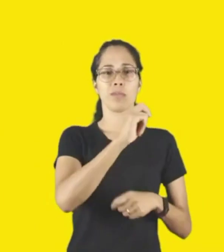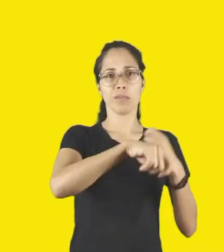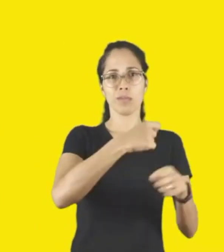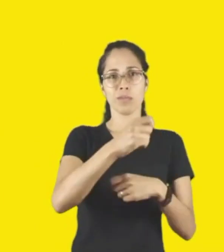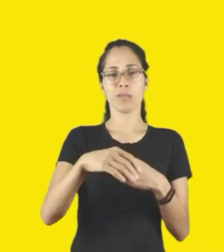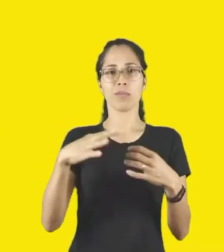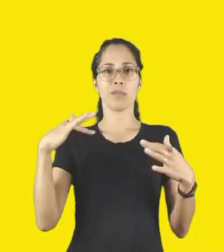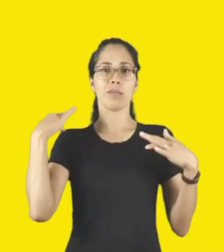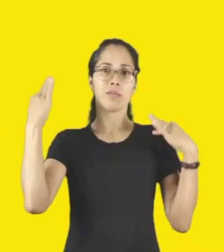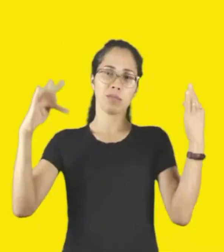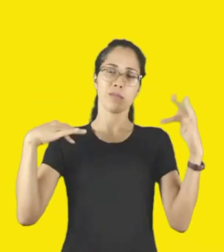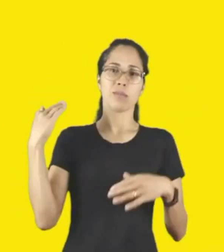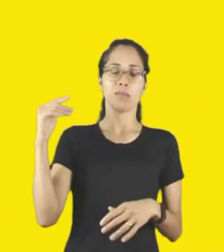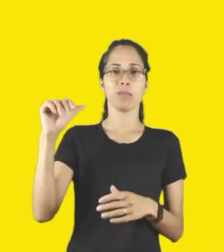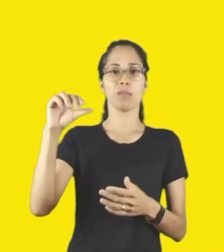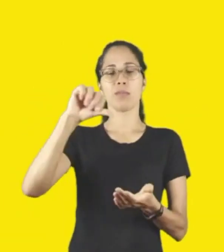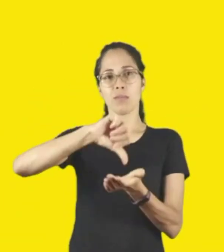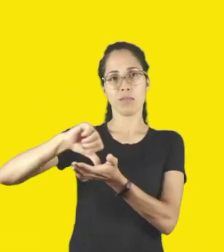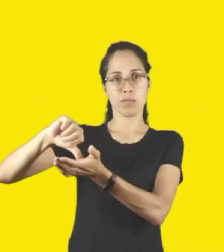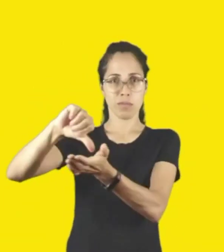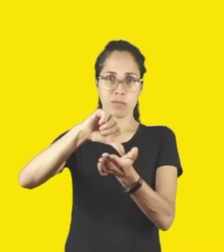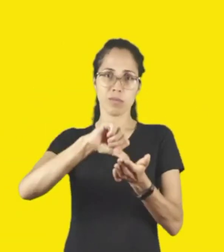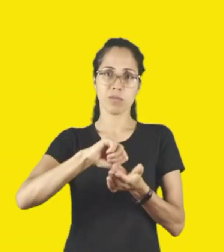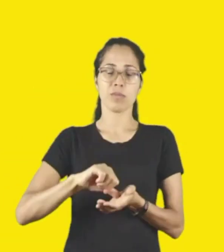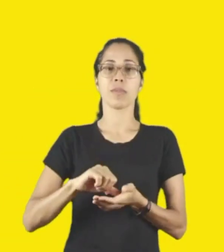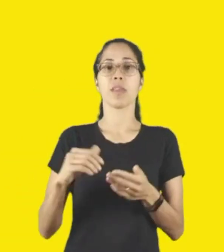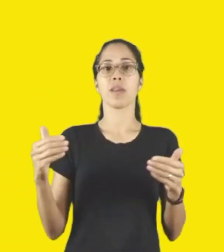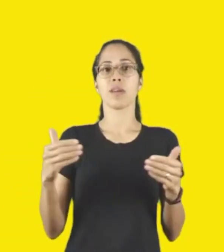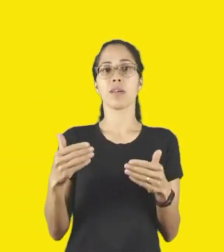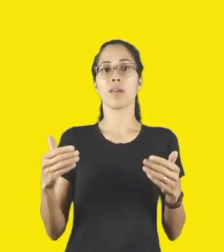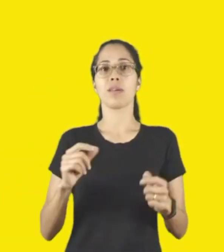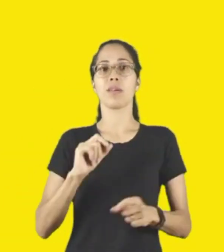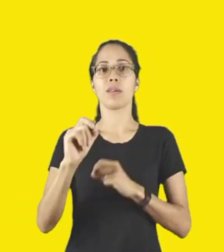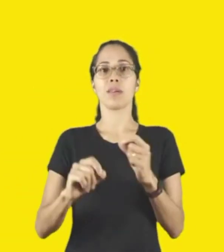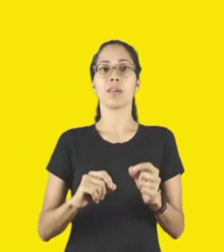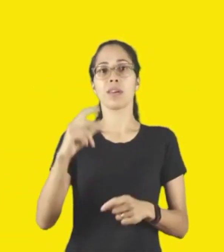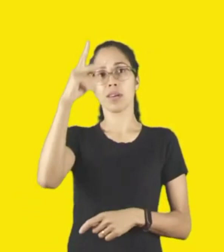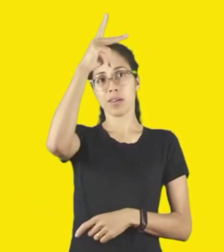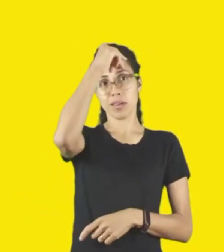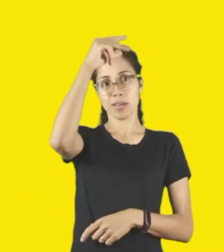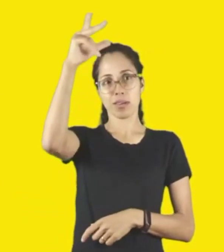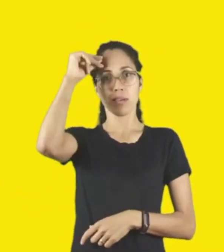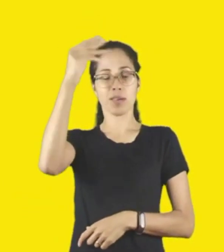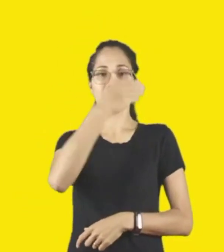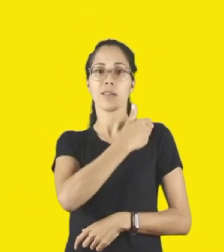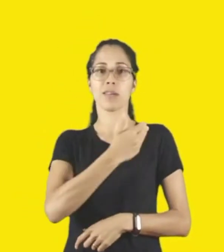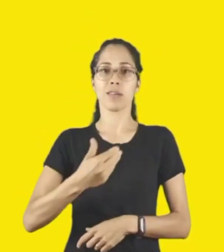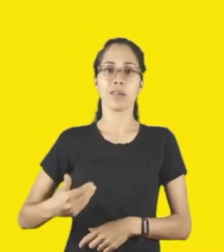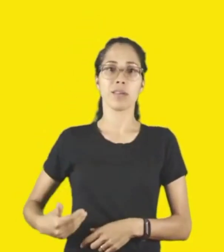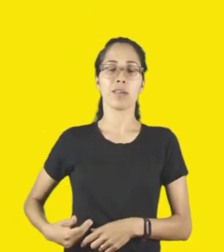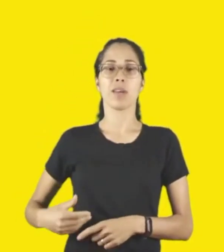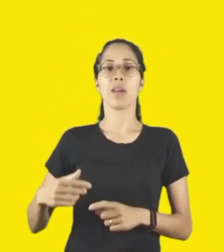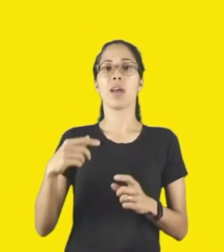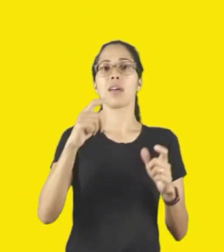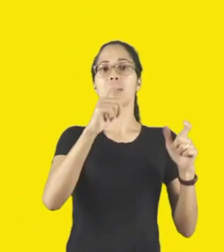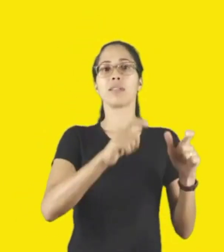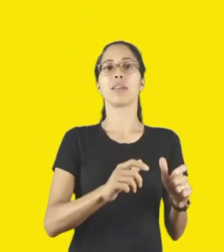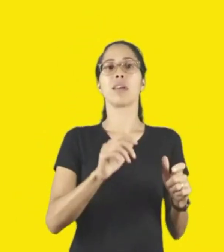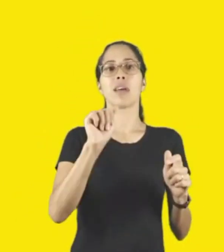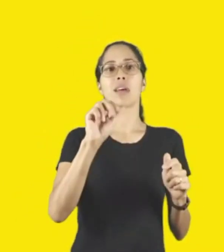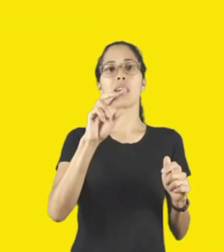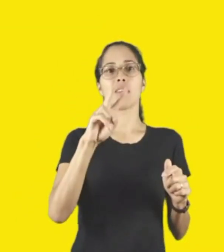Destacamos a inscrição neste lançamento de prefeitos e prefeitas das cidades de Amalândia, Eldorado,